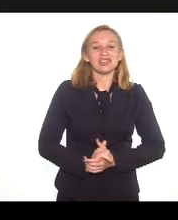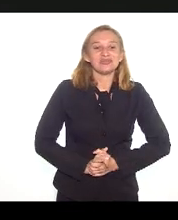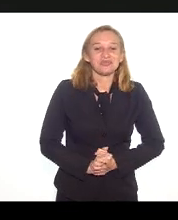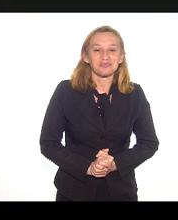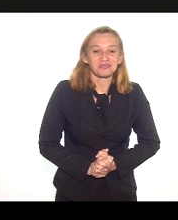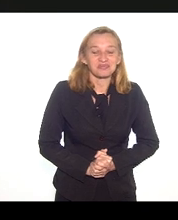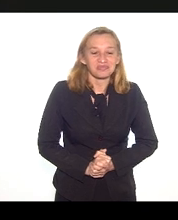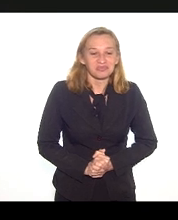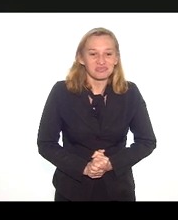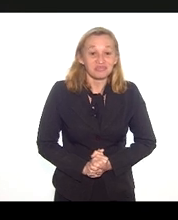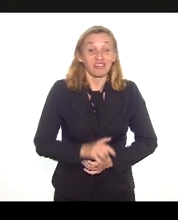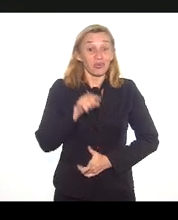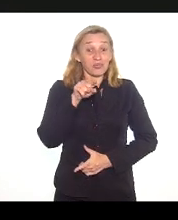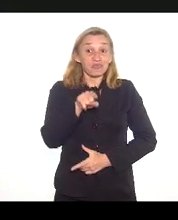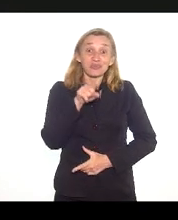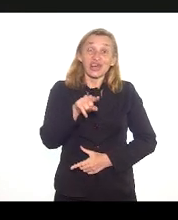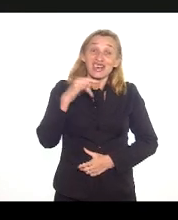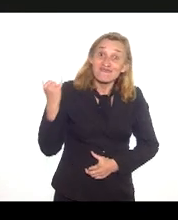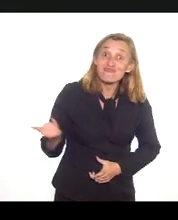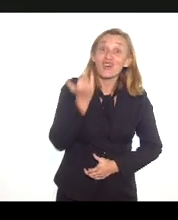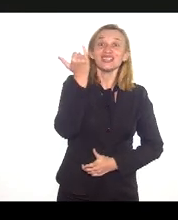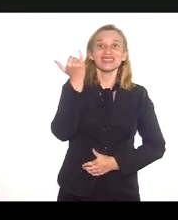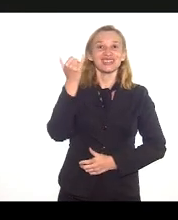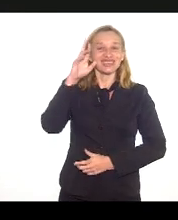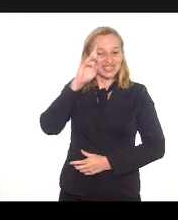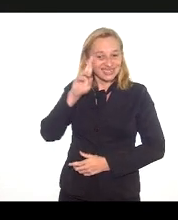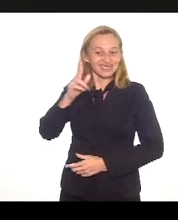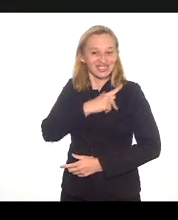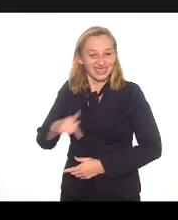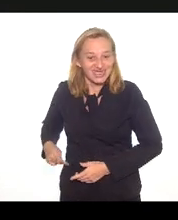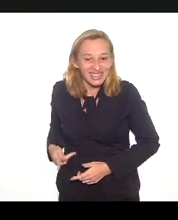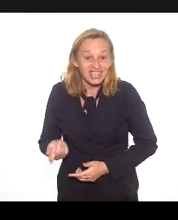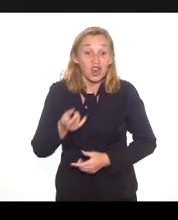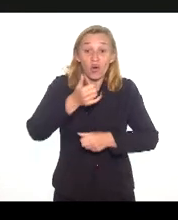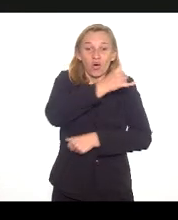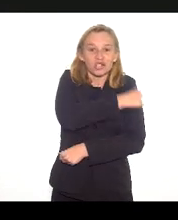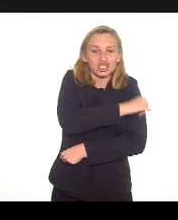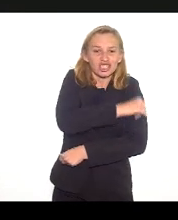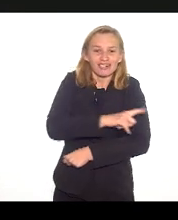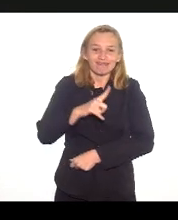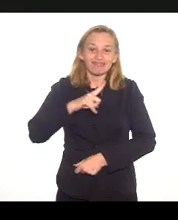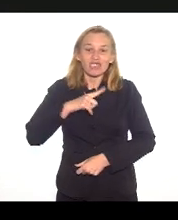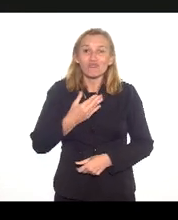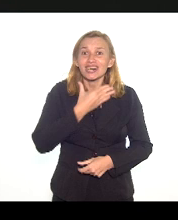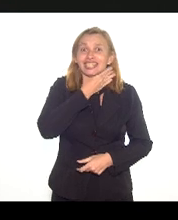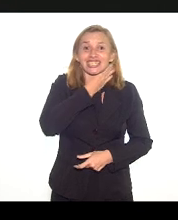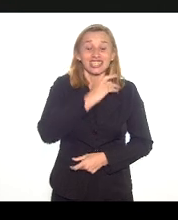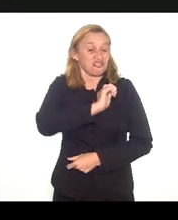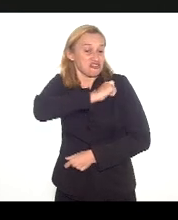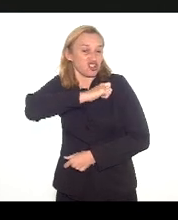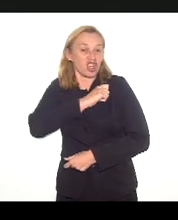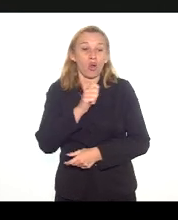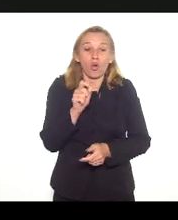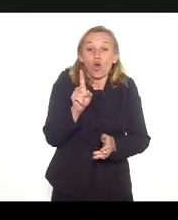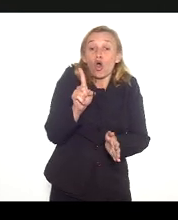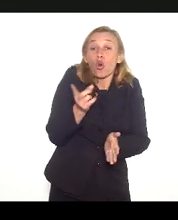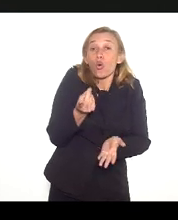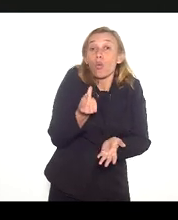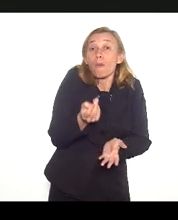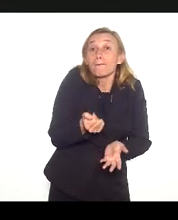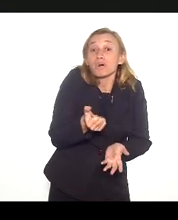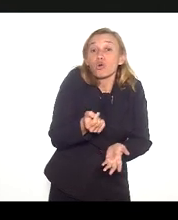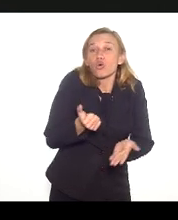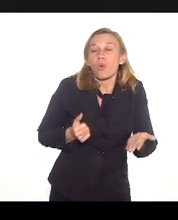Isso é outro ponto importante, quer dizer, a gente vai ver que o Rio de Janeiro tem uma crise fiscal com pouco gasto com o pessoal